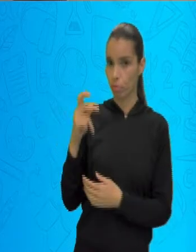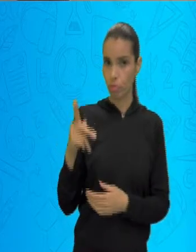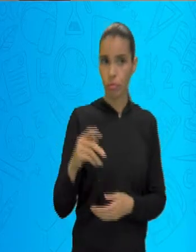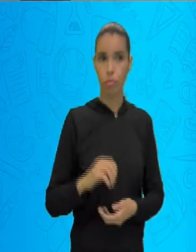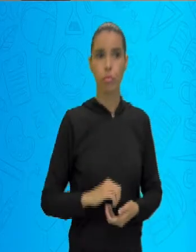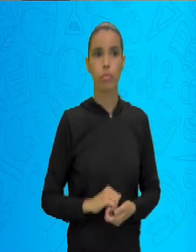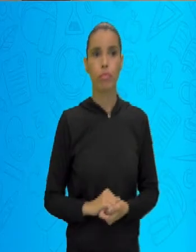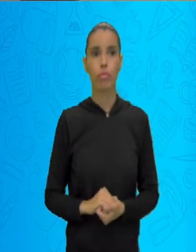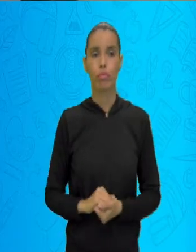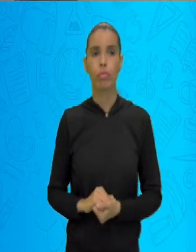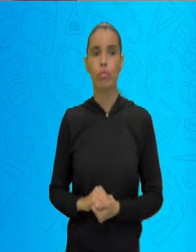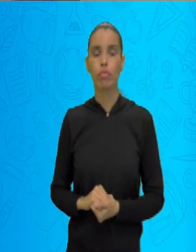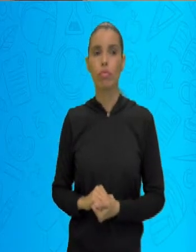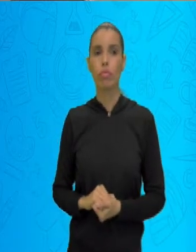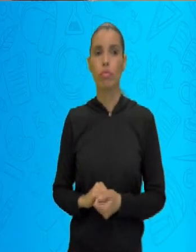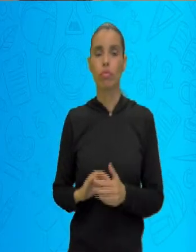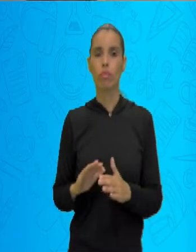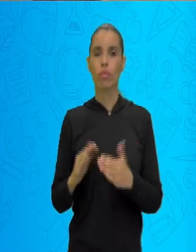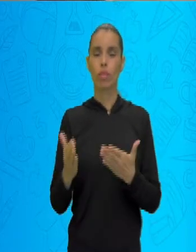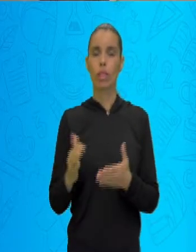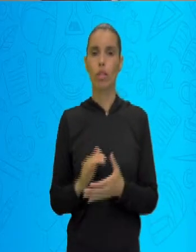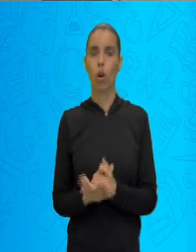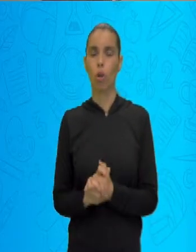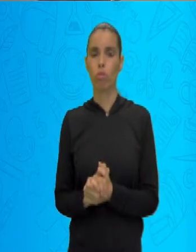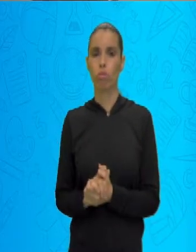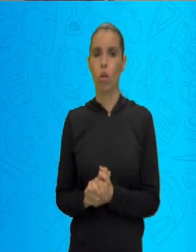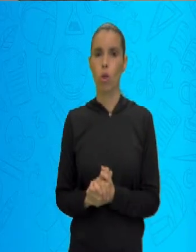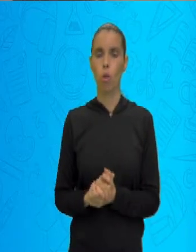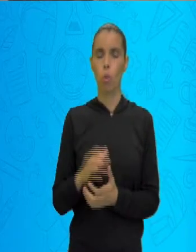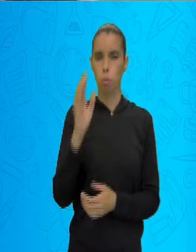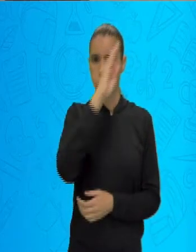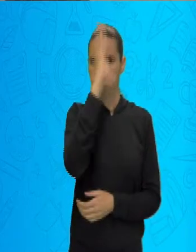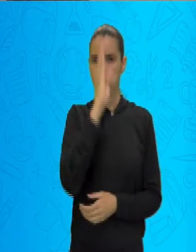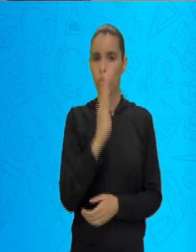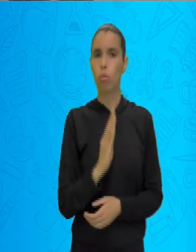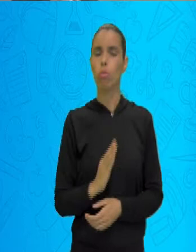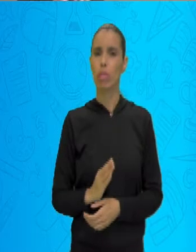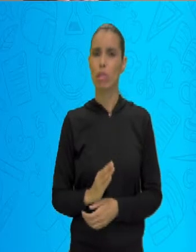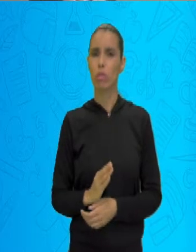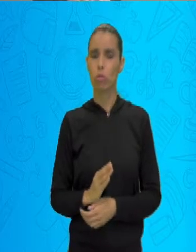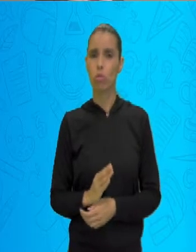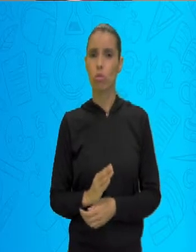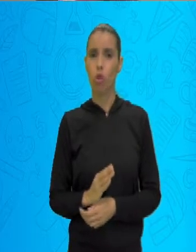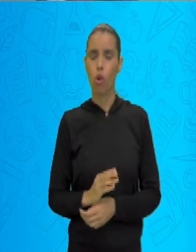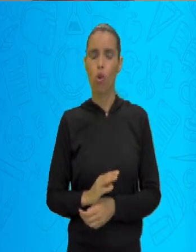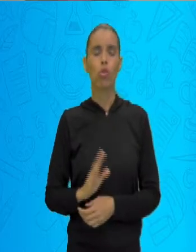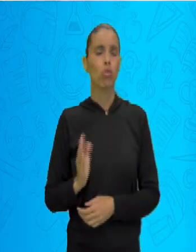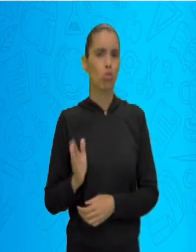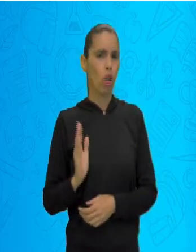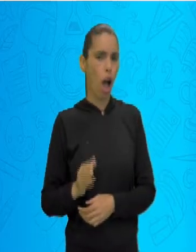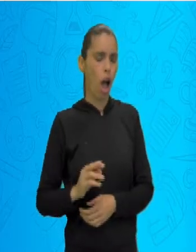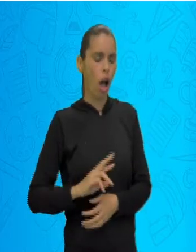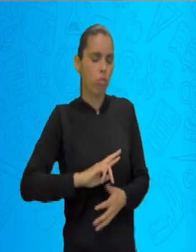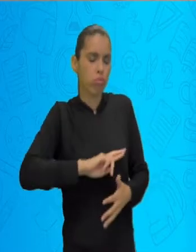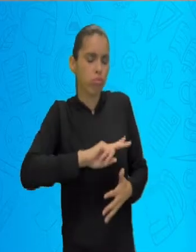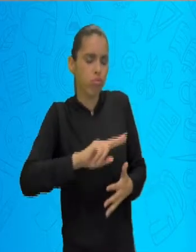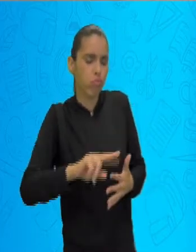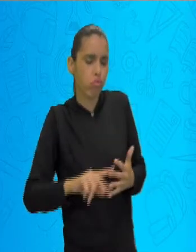O território brasileiro já passou por diversas regiões.